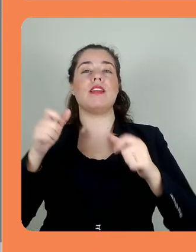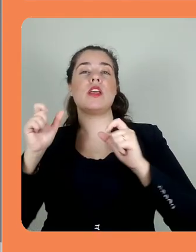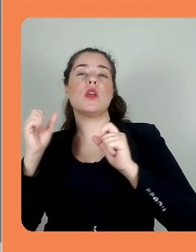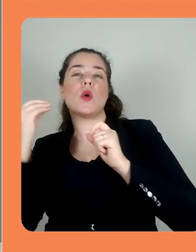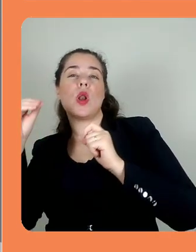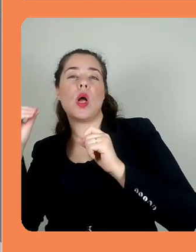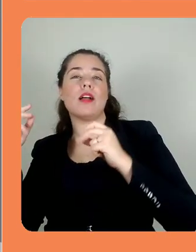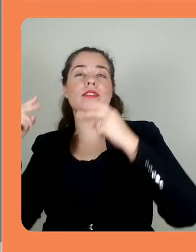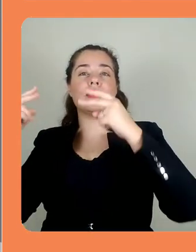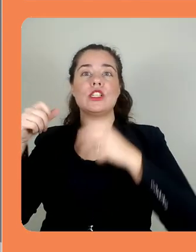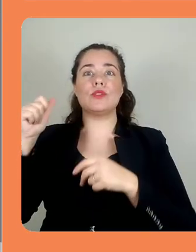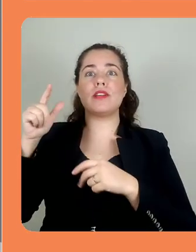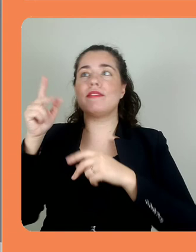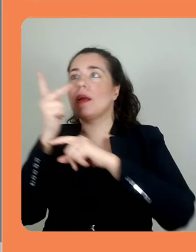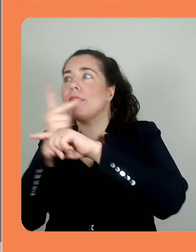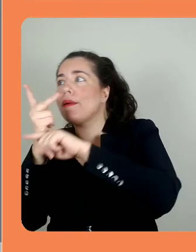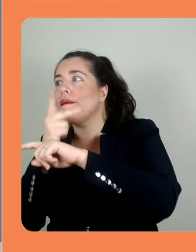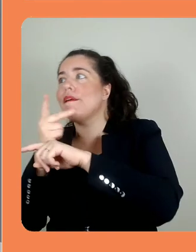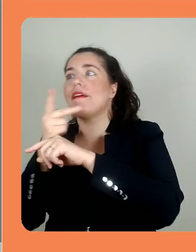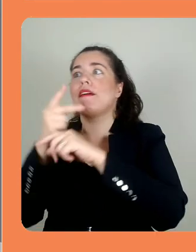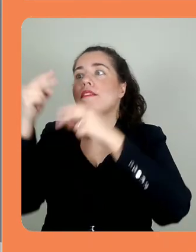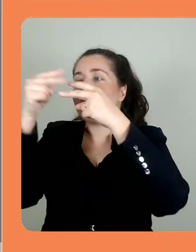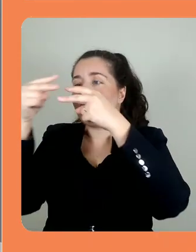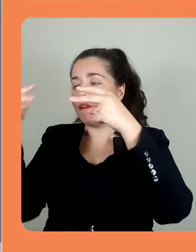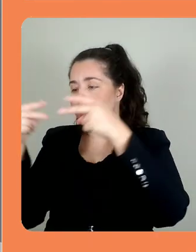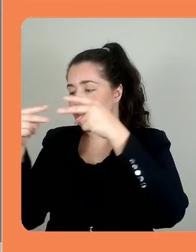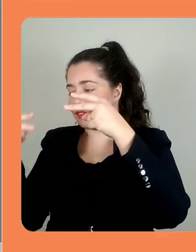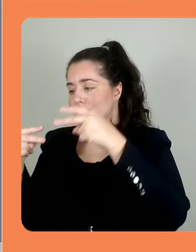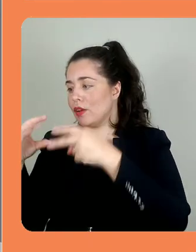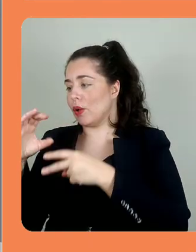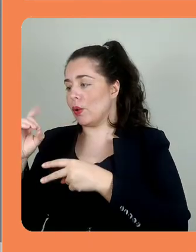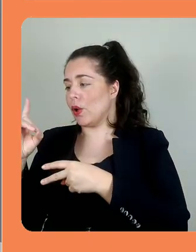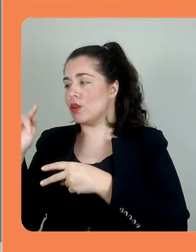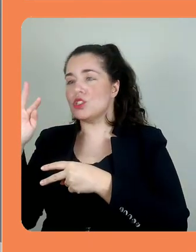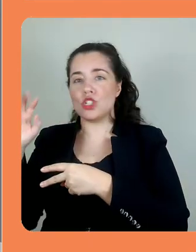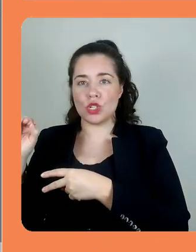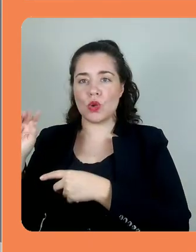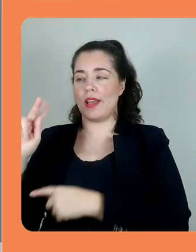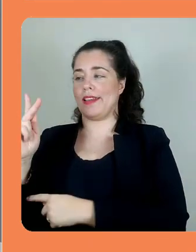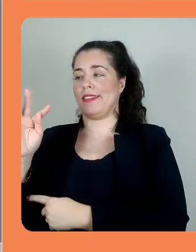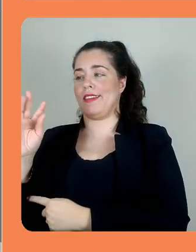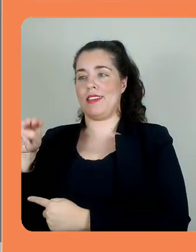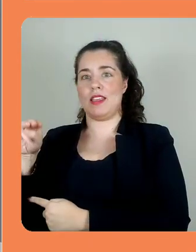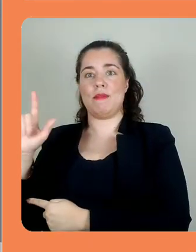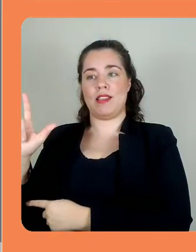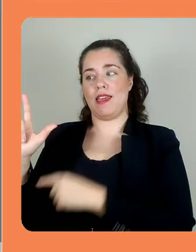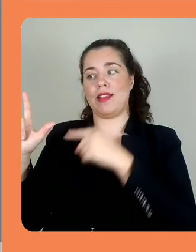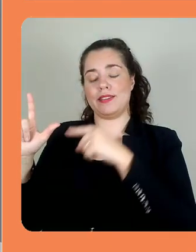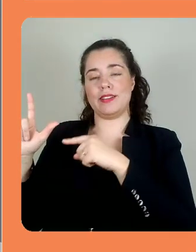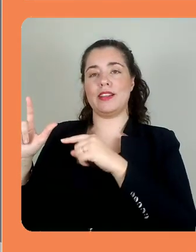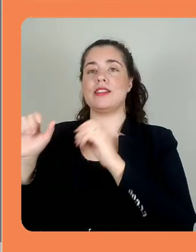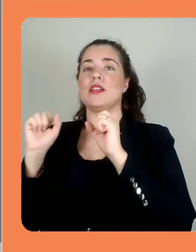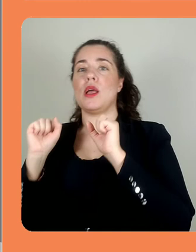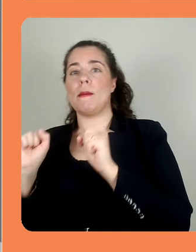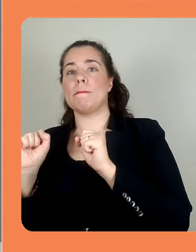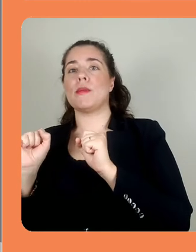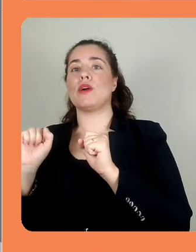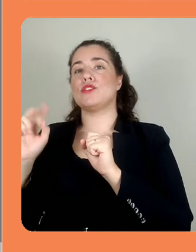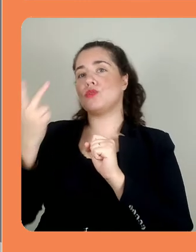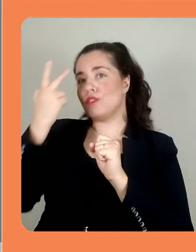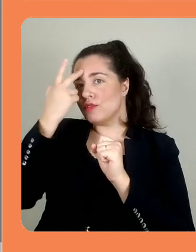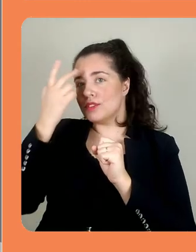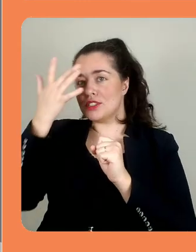procurando códigos, vídeos, porque esse código HTML ali pode ser o